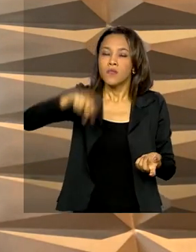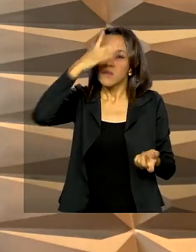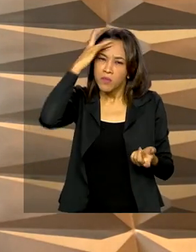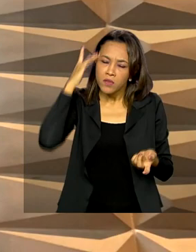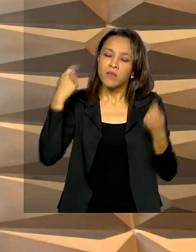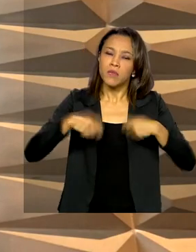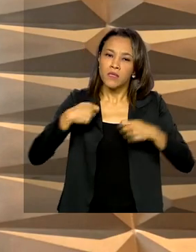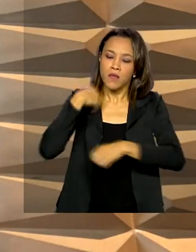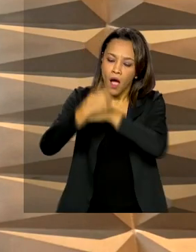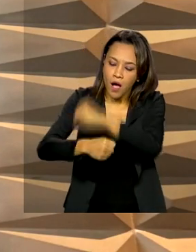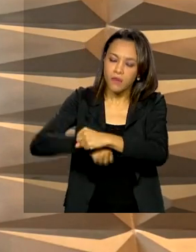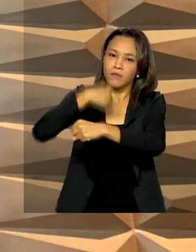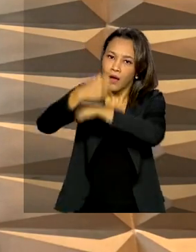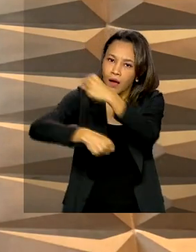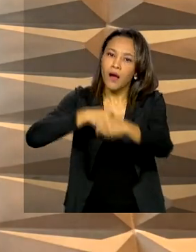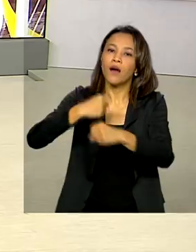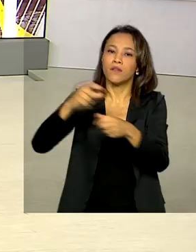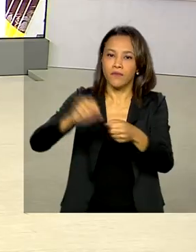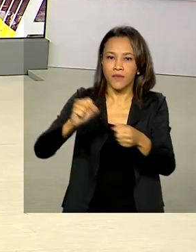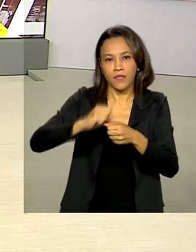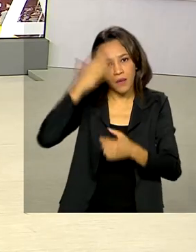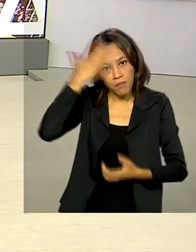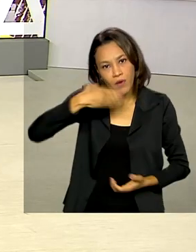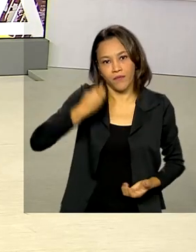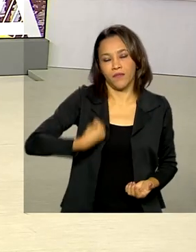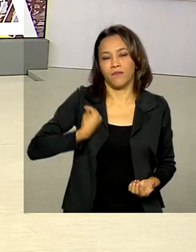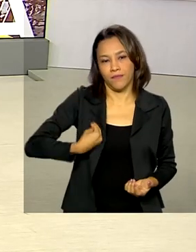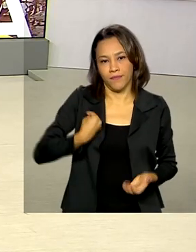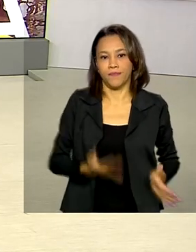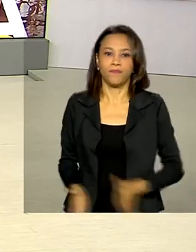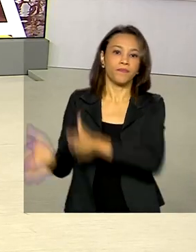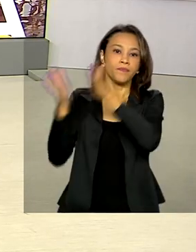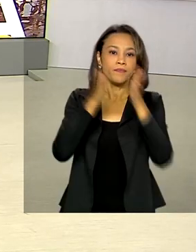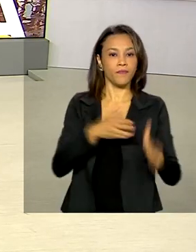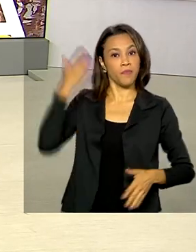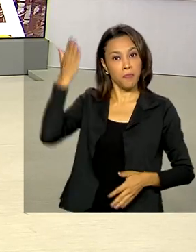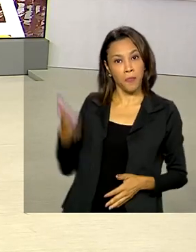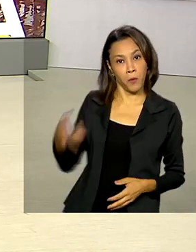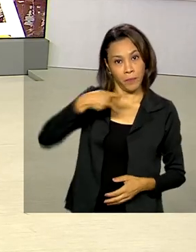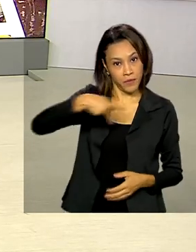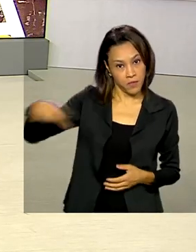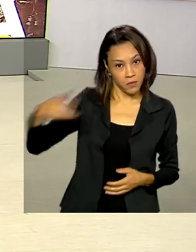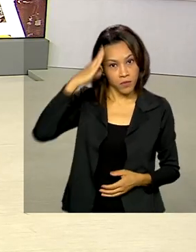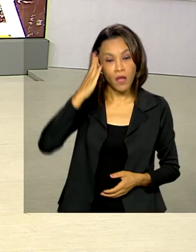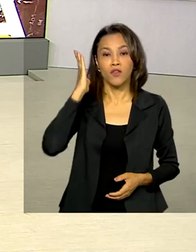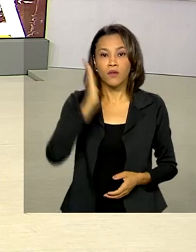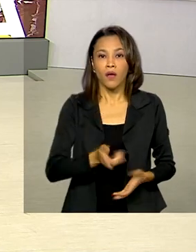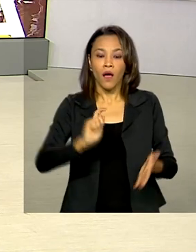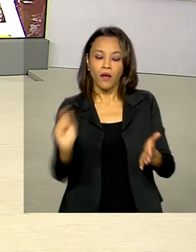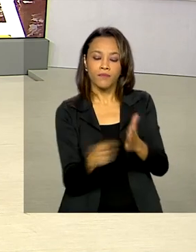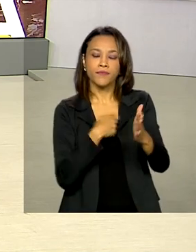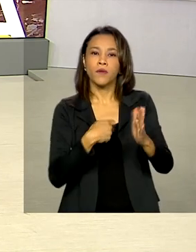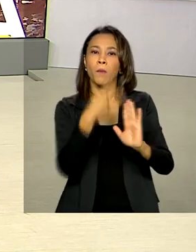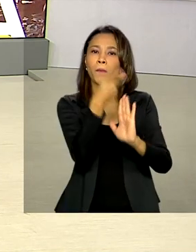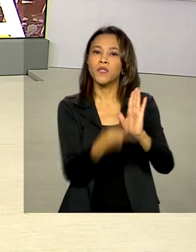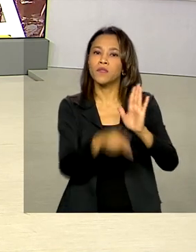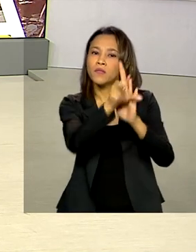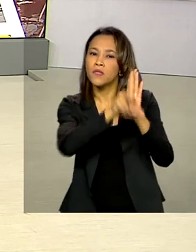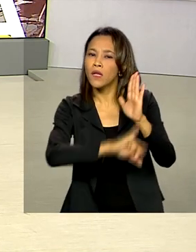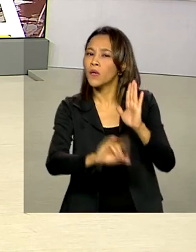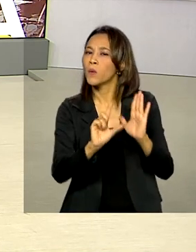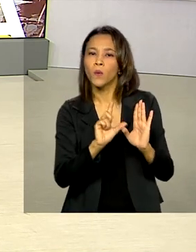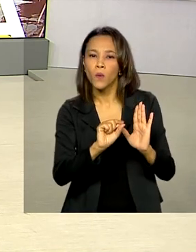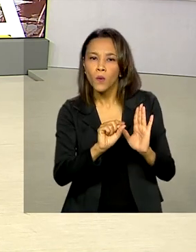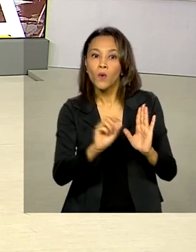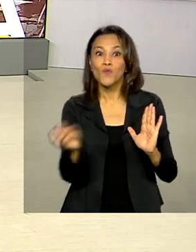anualmente a sua prova de vida. O presidente Jair Bolsonaro sancionou o projeto de lei que regulamenta o